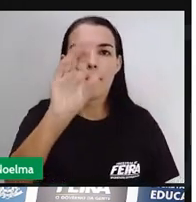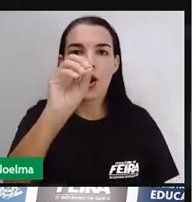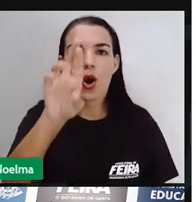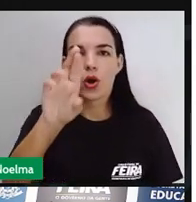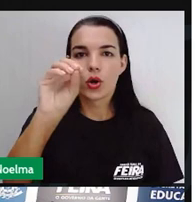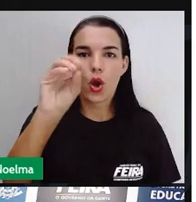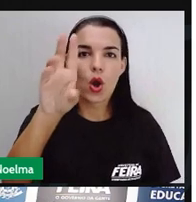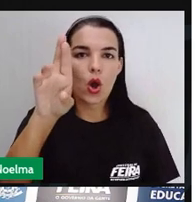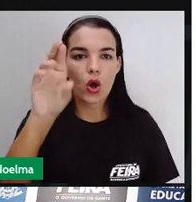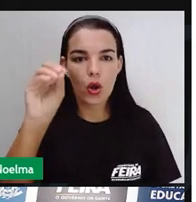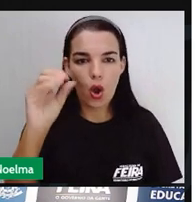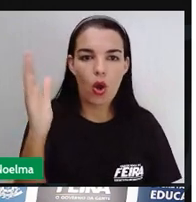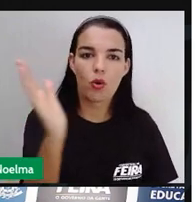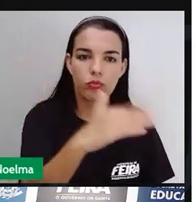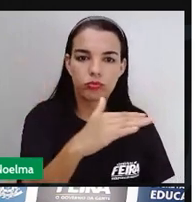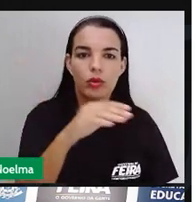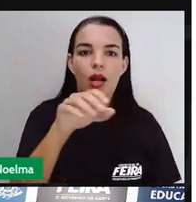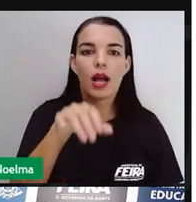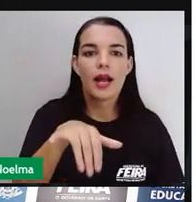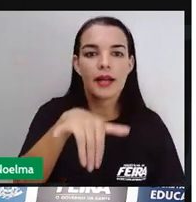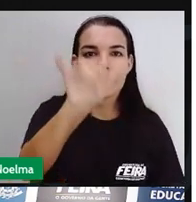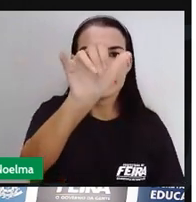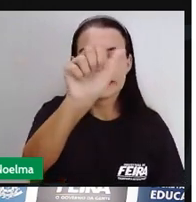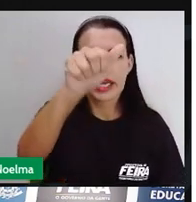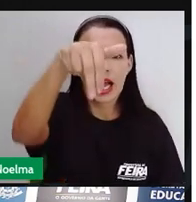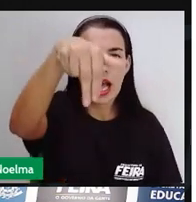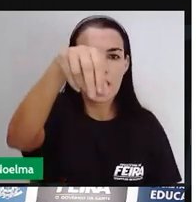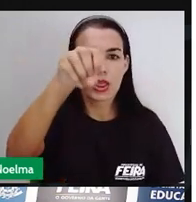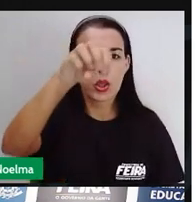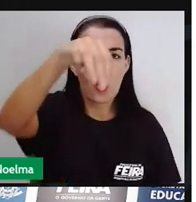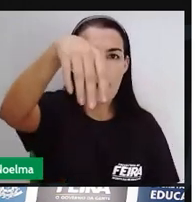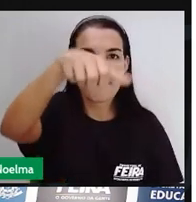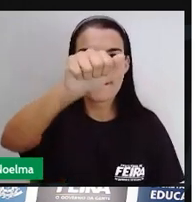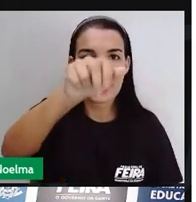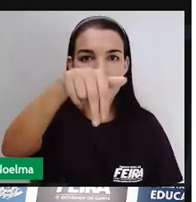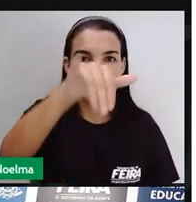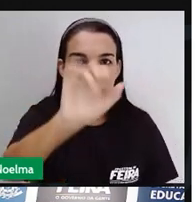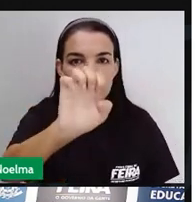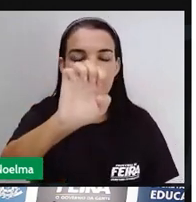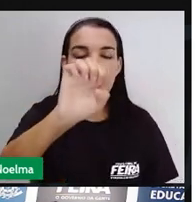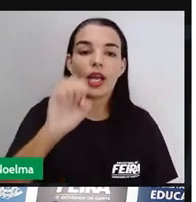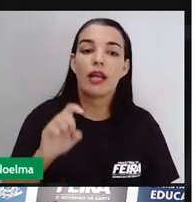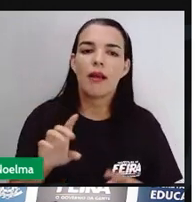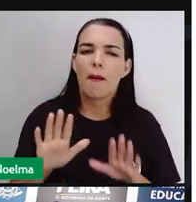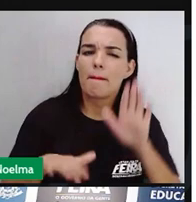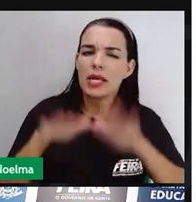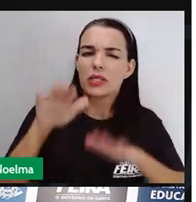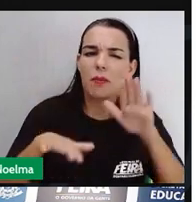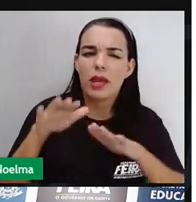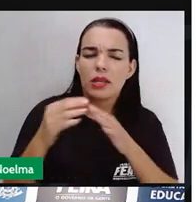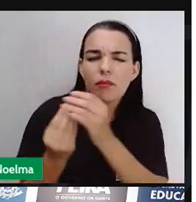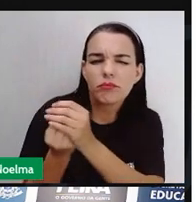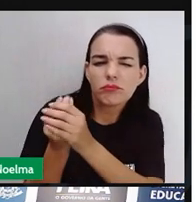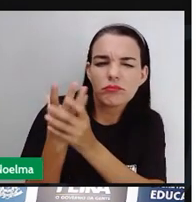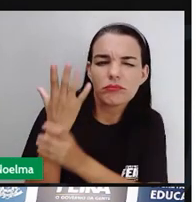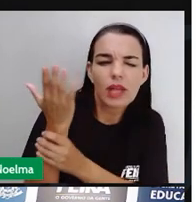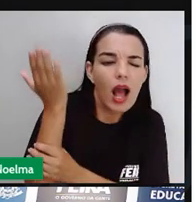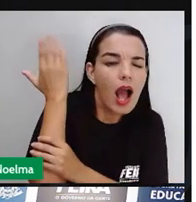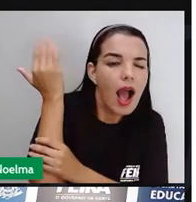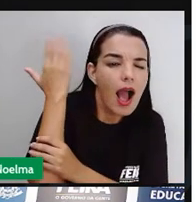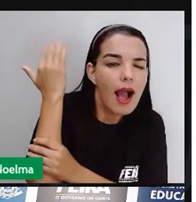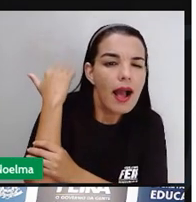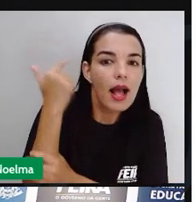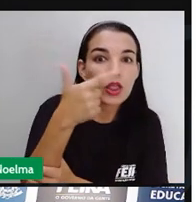No passado, a população desses índios era de quase 2 milhões de pessoas. Era uma população